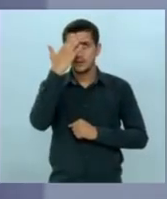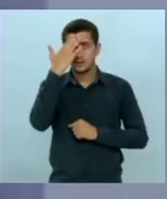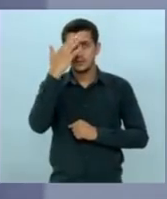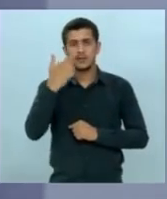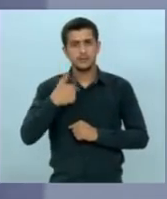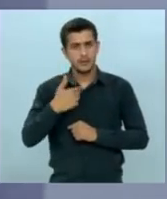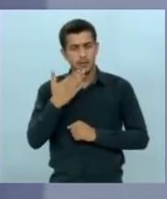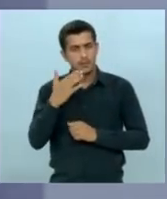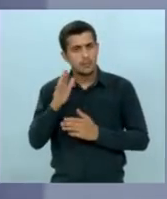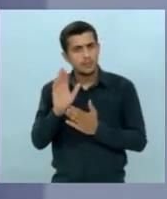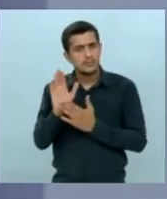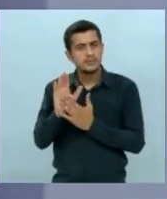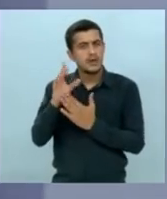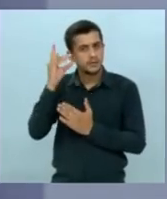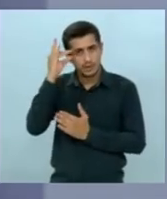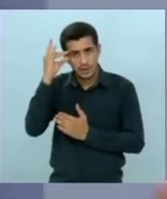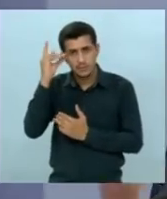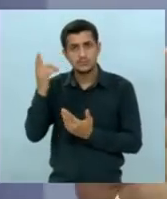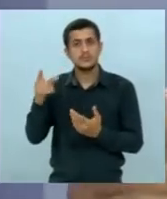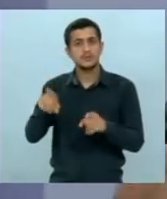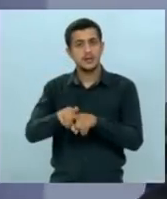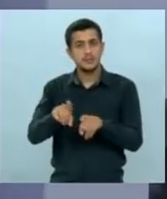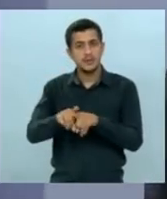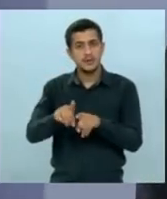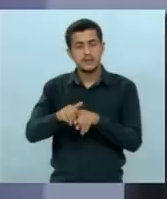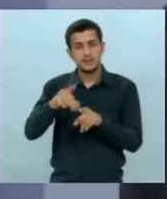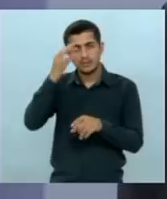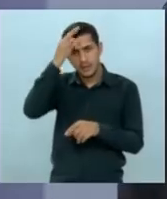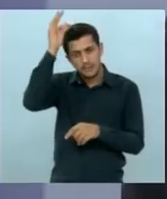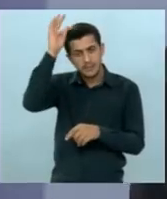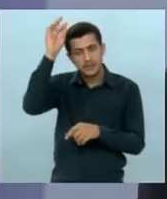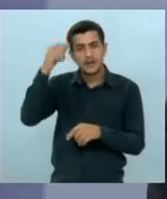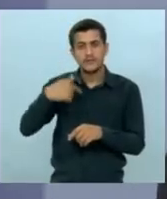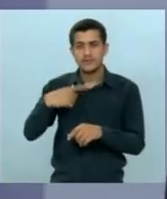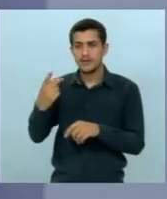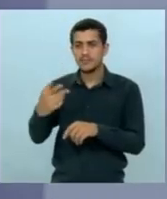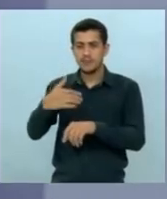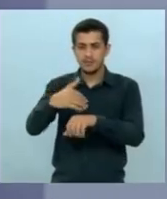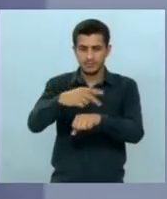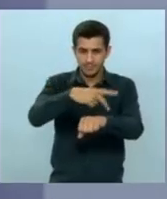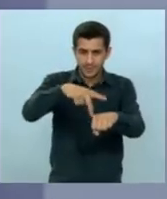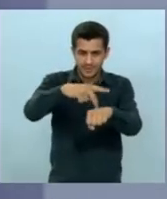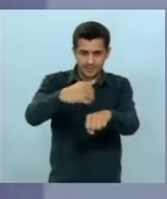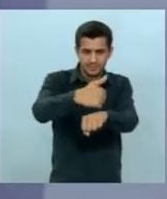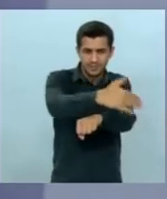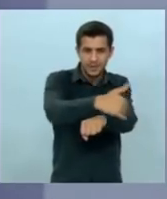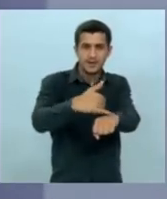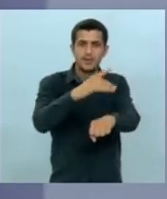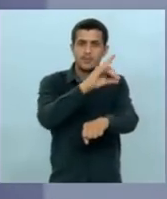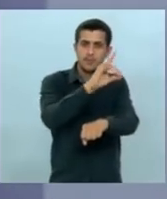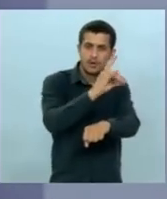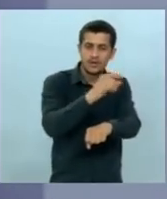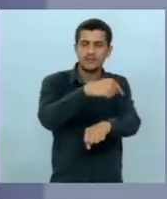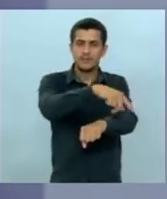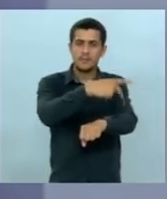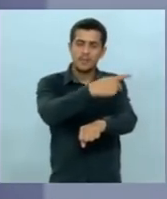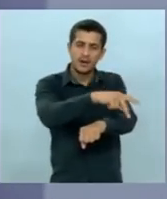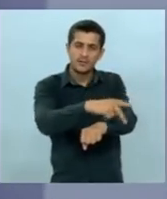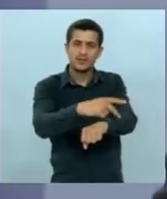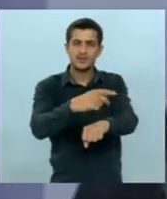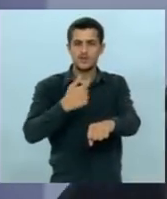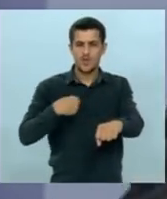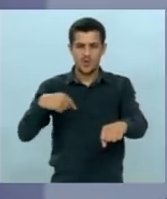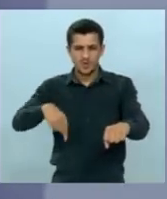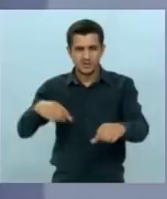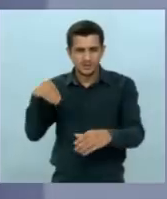Dilma e propus ao Temer que ajudasse a fazer a blindagem nas fronteiras do Mato Grosso do Sul com Bolívia e Paraguai porque nós não somos produtor de